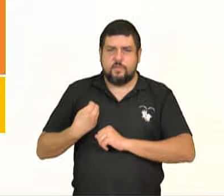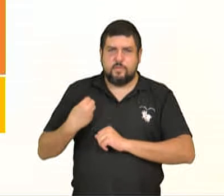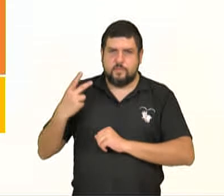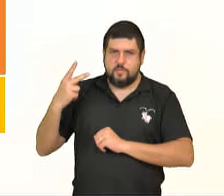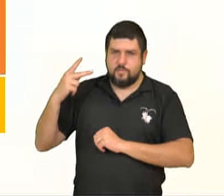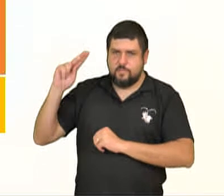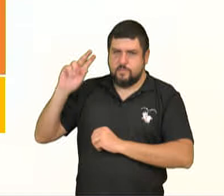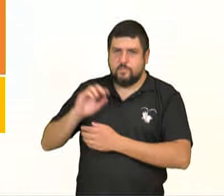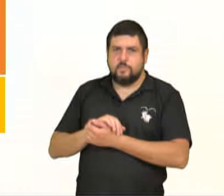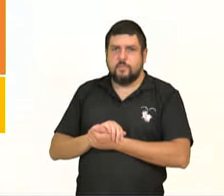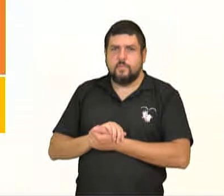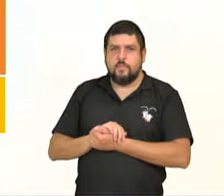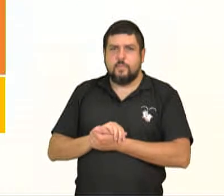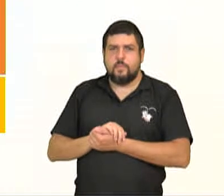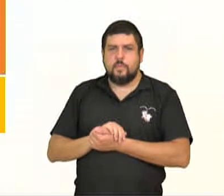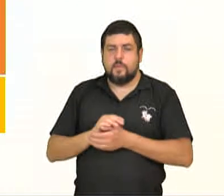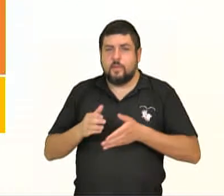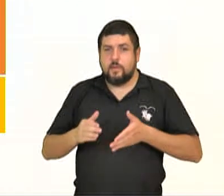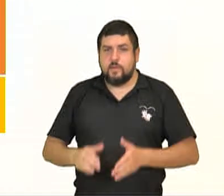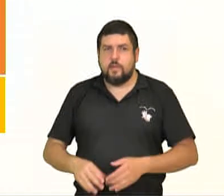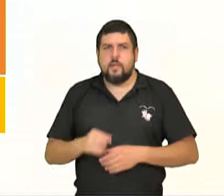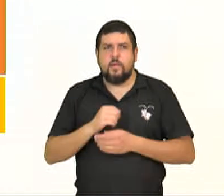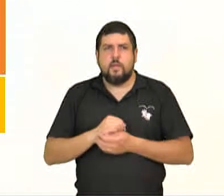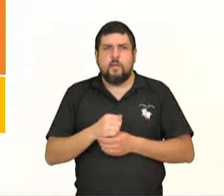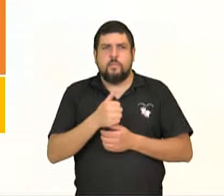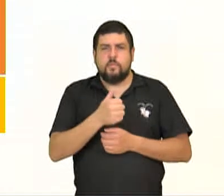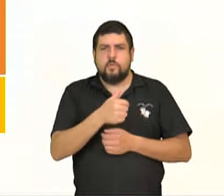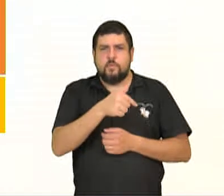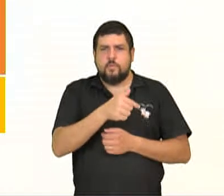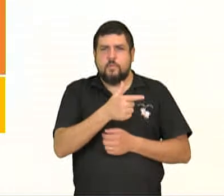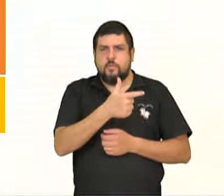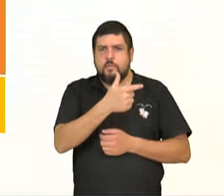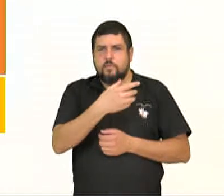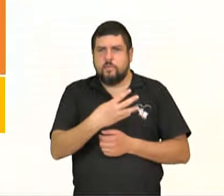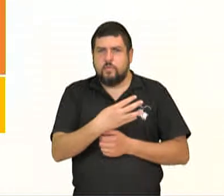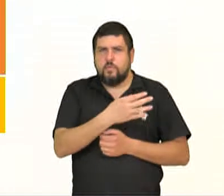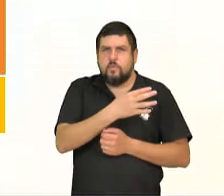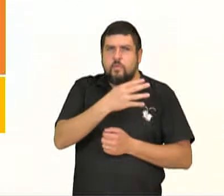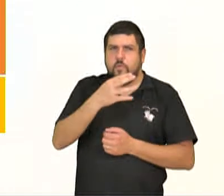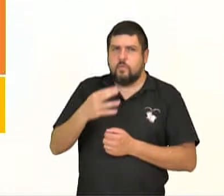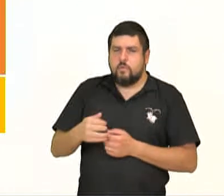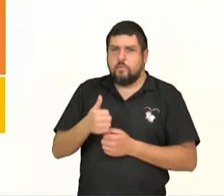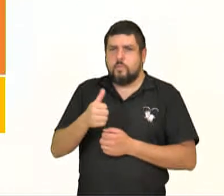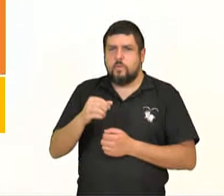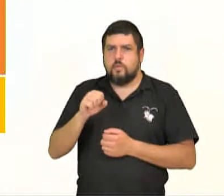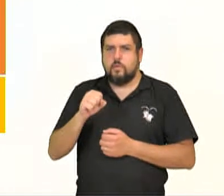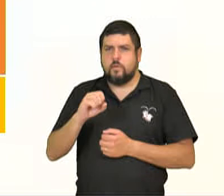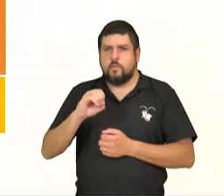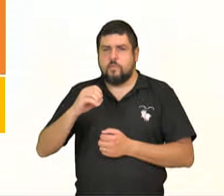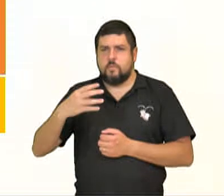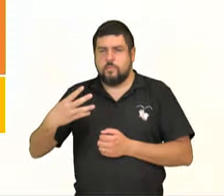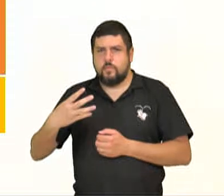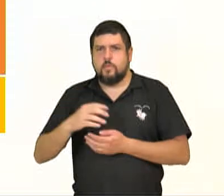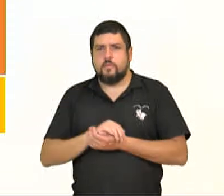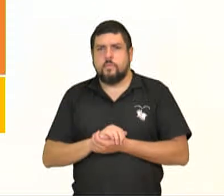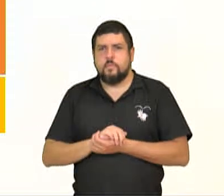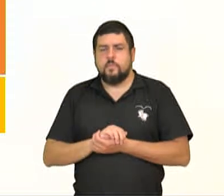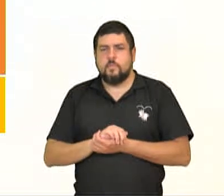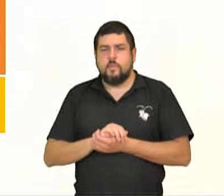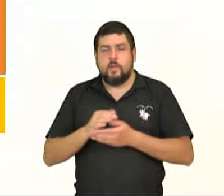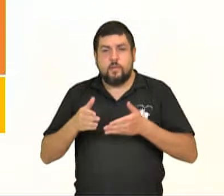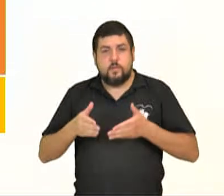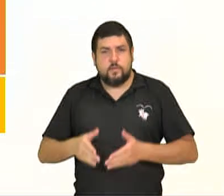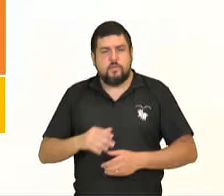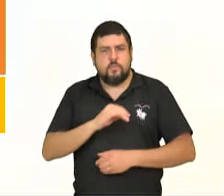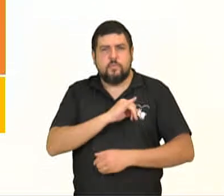1724 e 1804. Ele nasceu em Königsberg, na Prusso Oriental, o antigo império